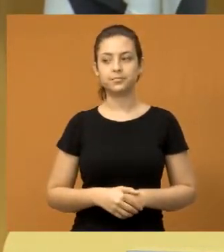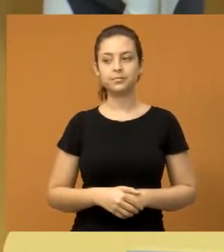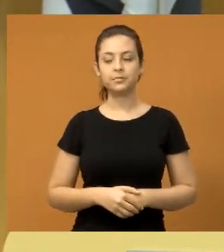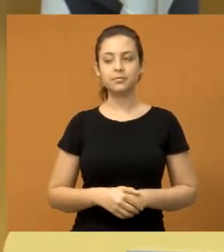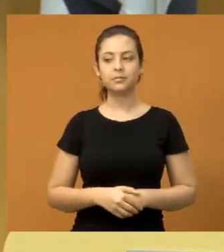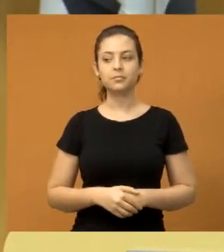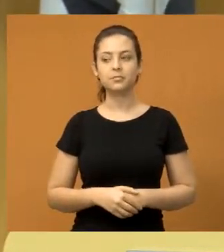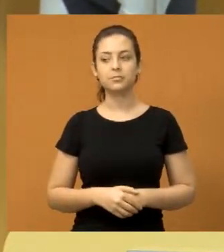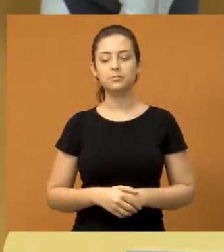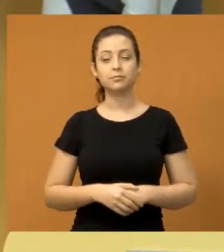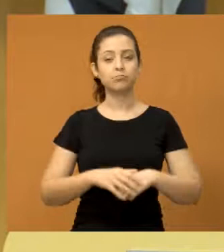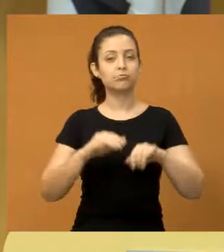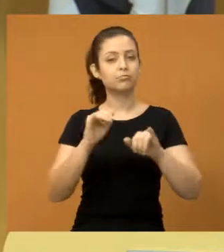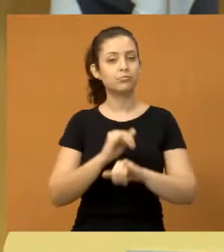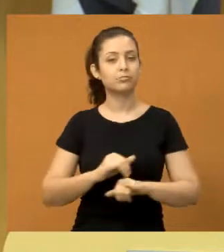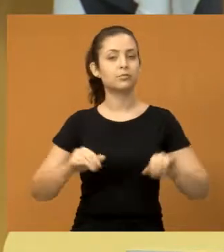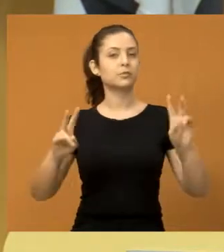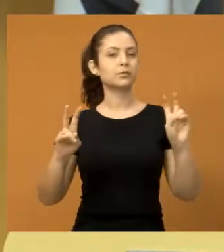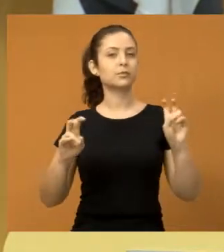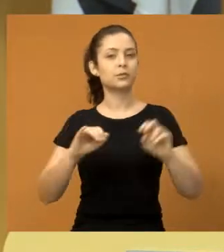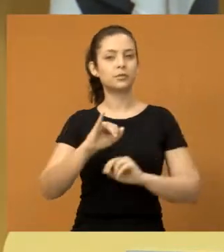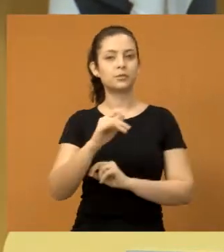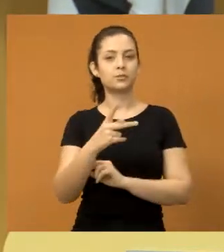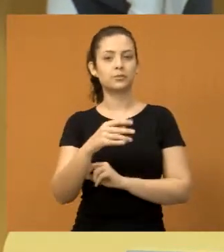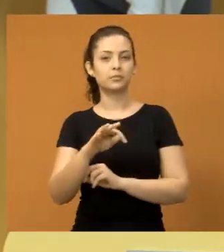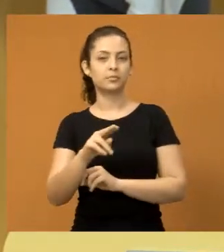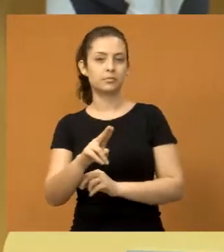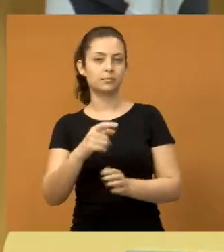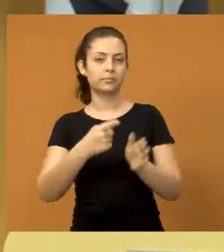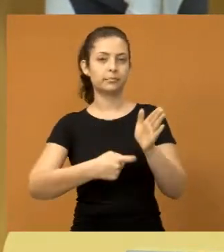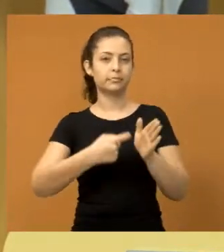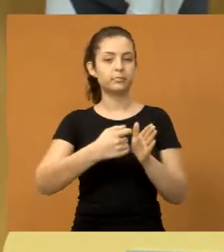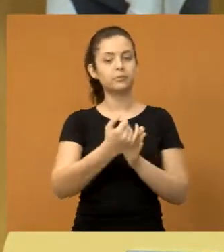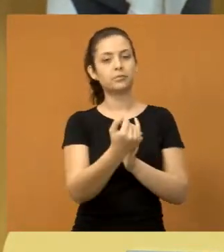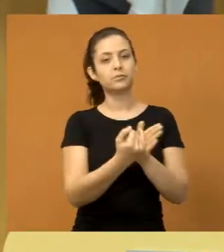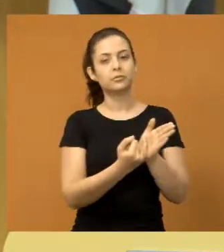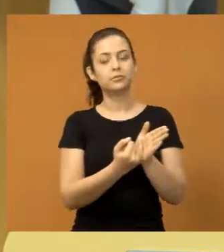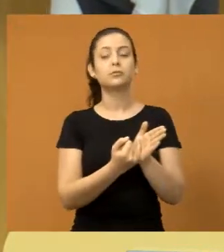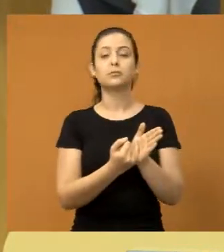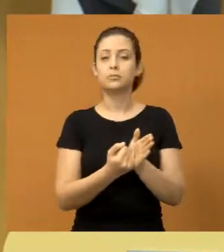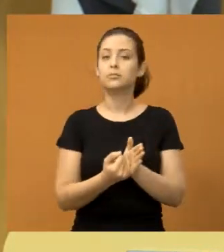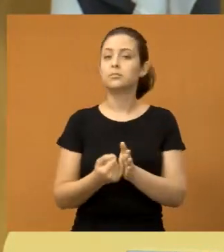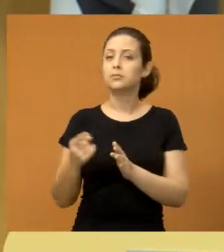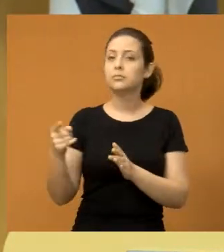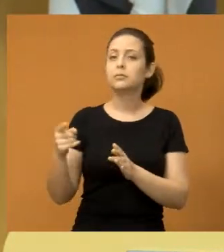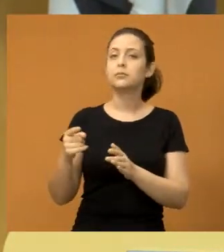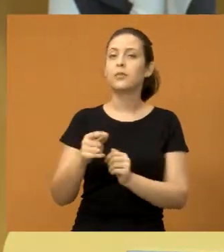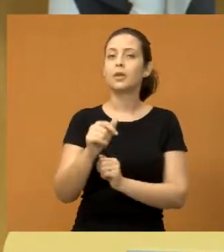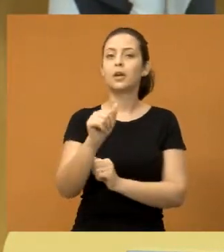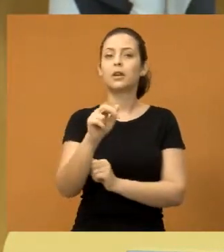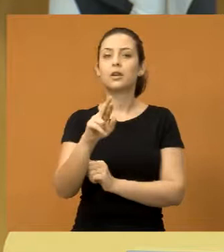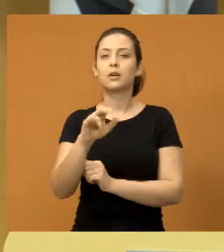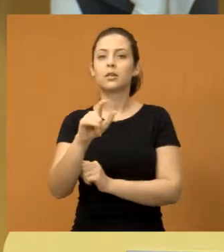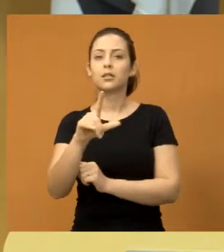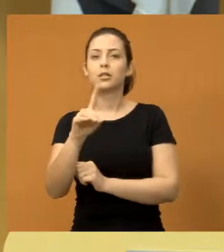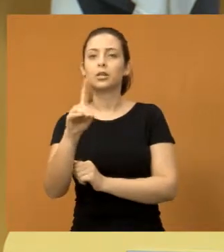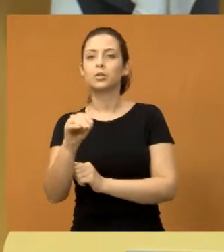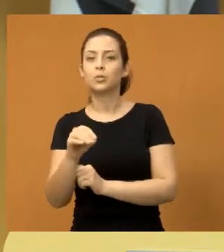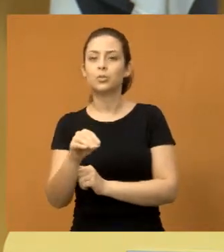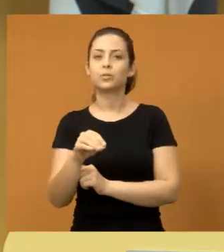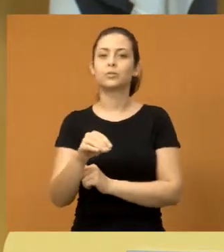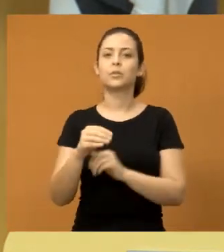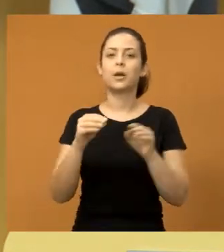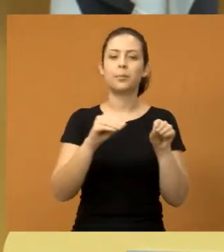Eu gostaria de falar um pouquinho também aqui a respeito do IPTU, e acho bem válido essa palavra do vereador Arildo Batista, quando citou da